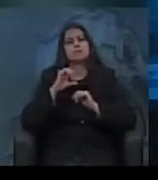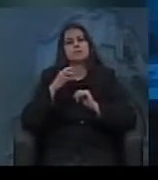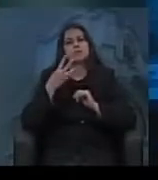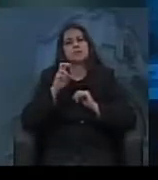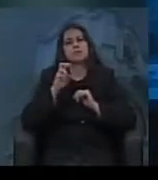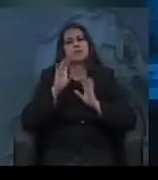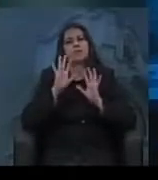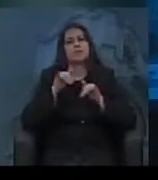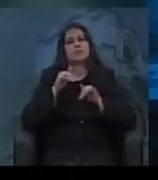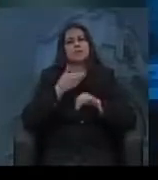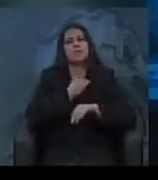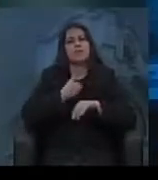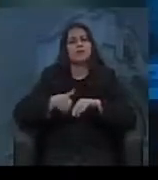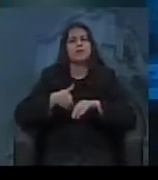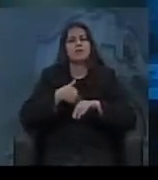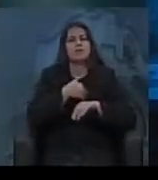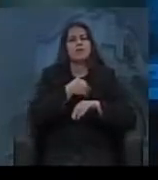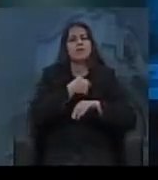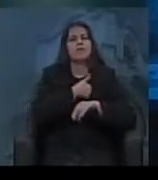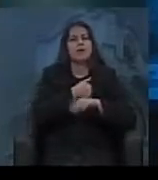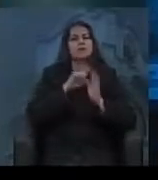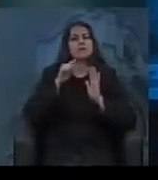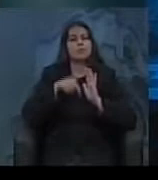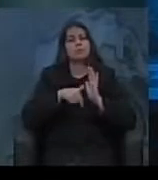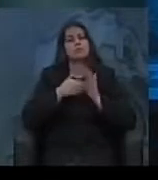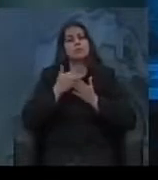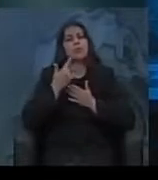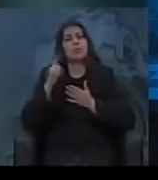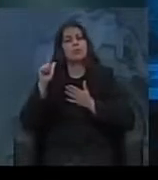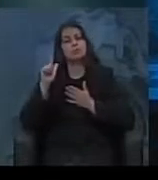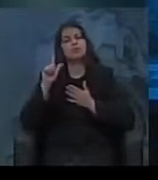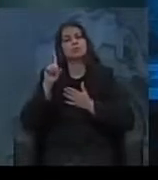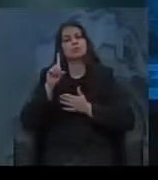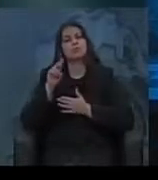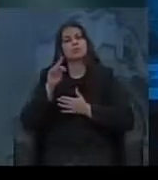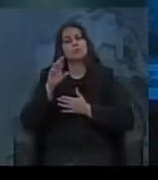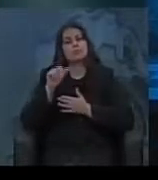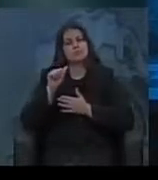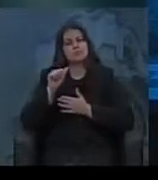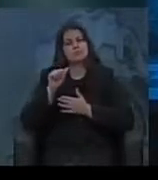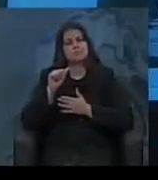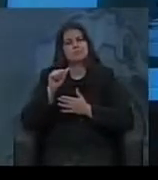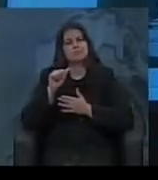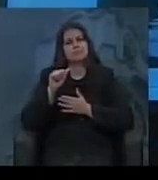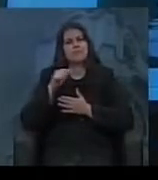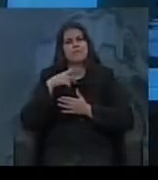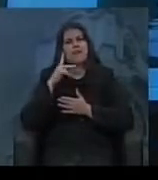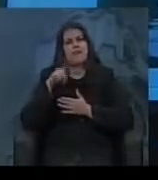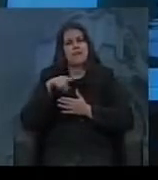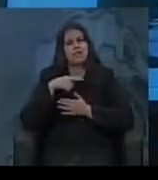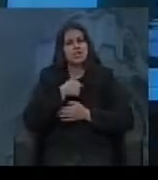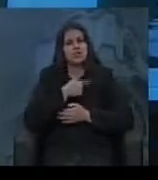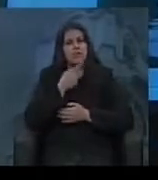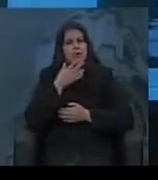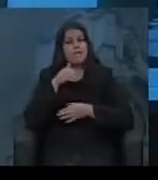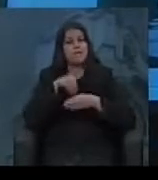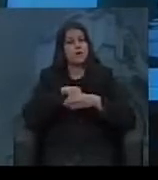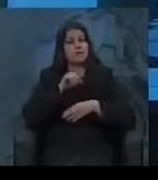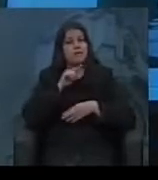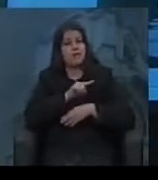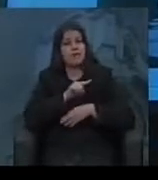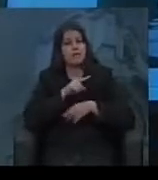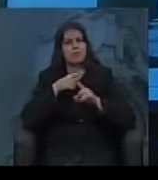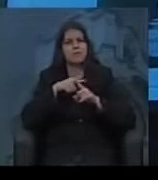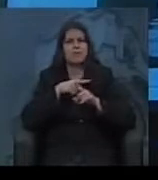começa o governo Dutra, que vai ser apoiado em última hora, na famosa frase do Getúlio, vote nele. Porque o Vargas fica